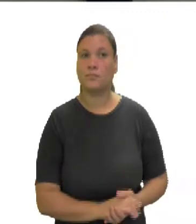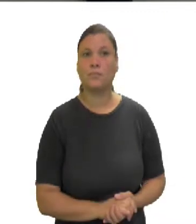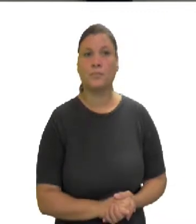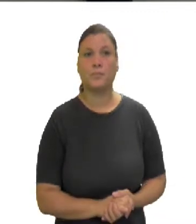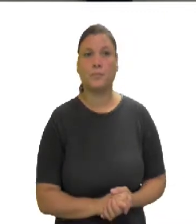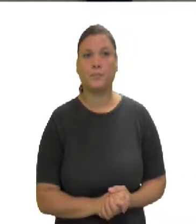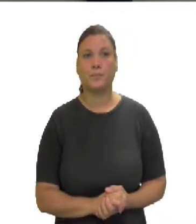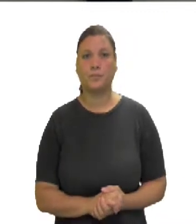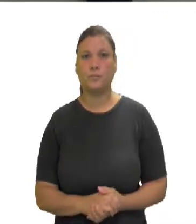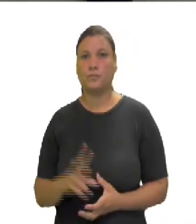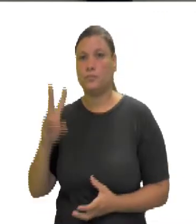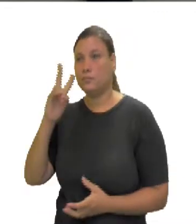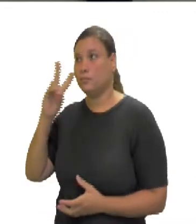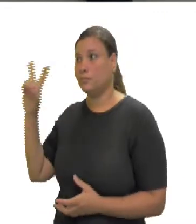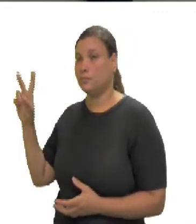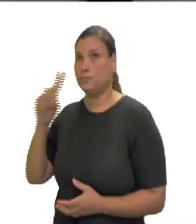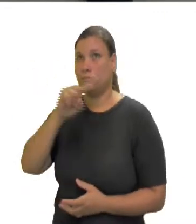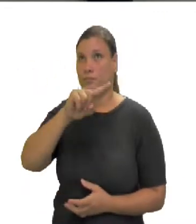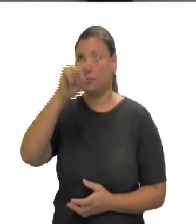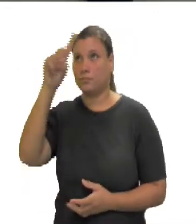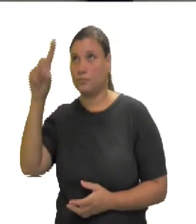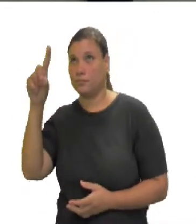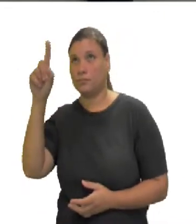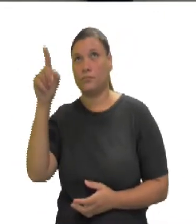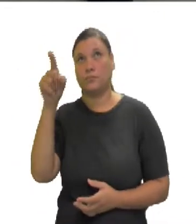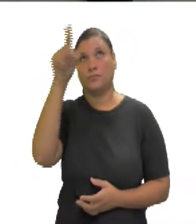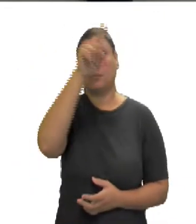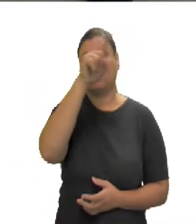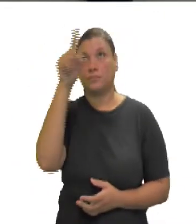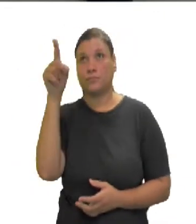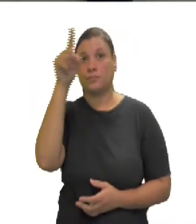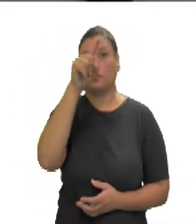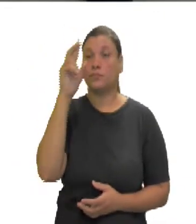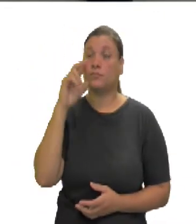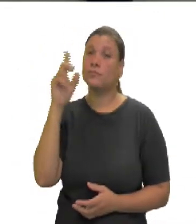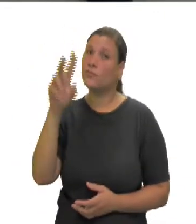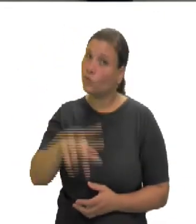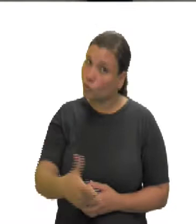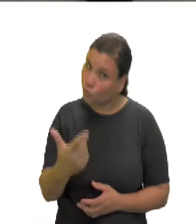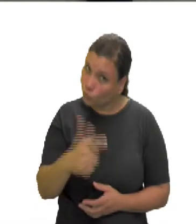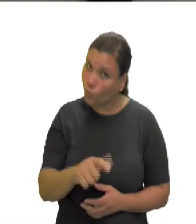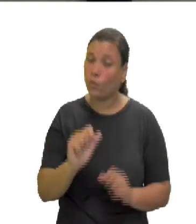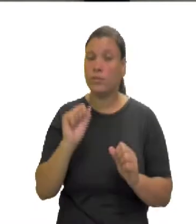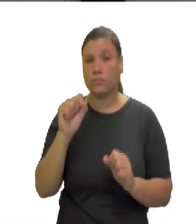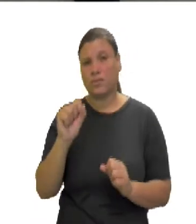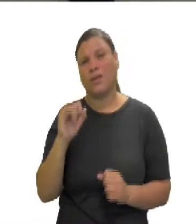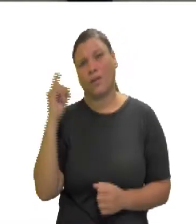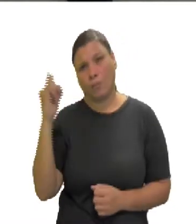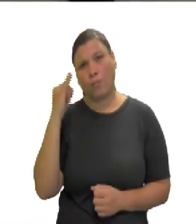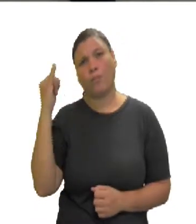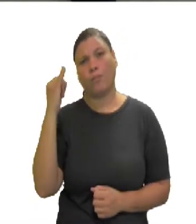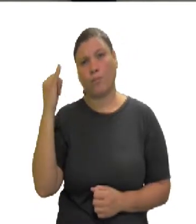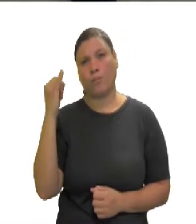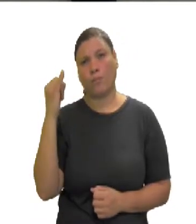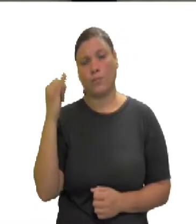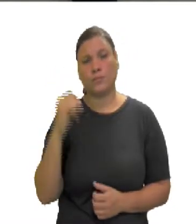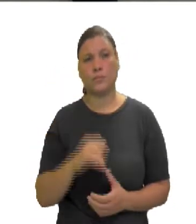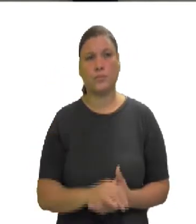vezes 3Y, 3Y. Vezes 2, 6Y.